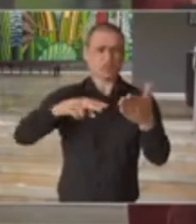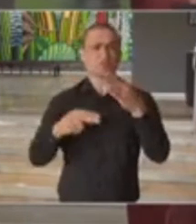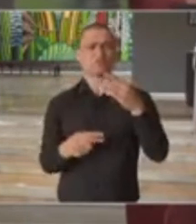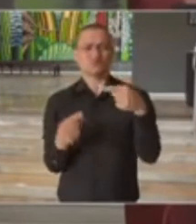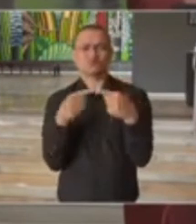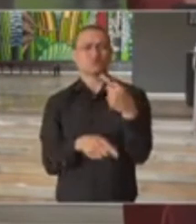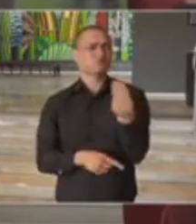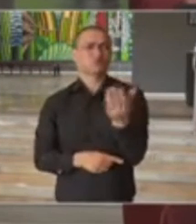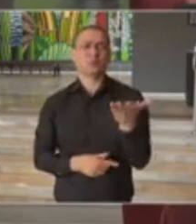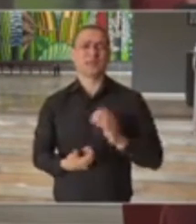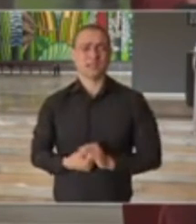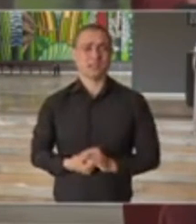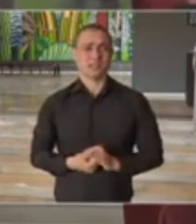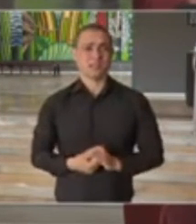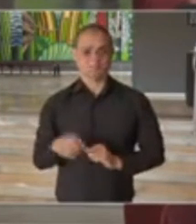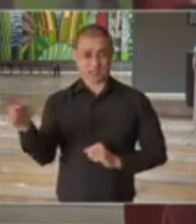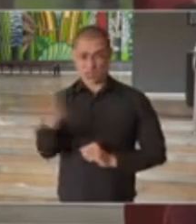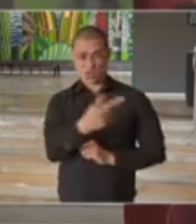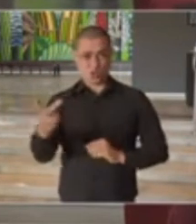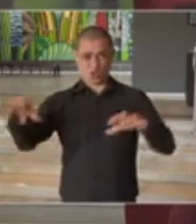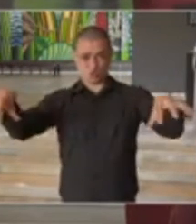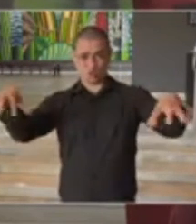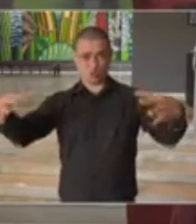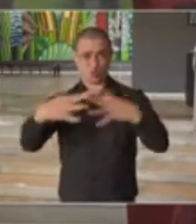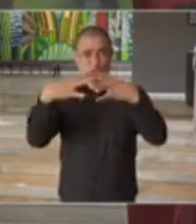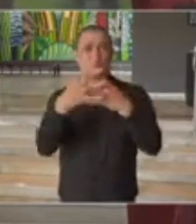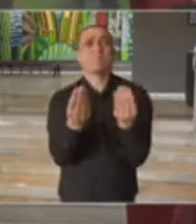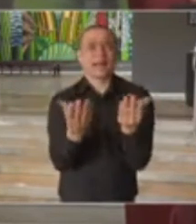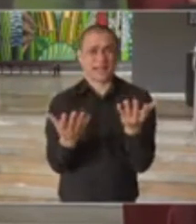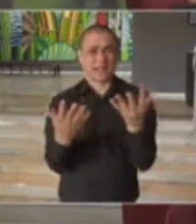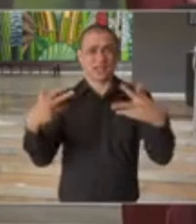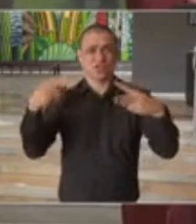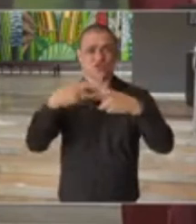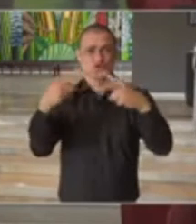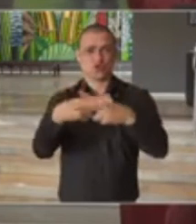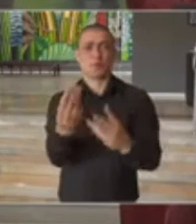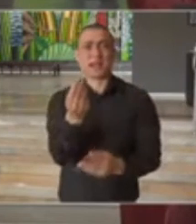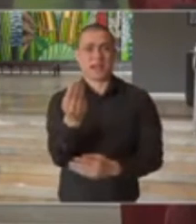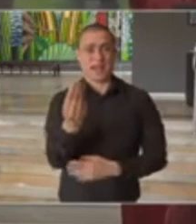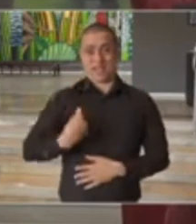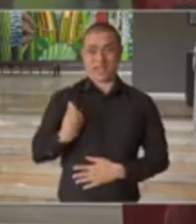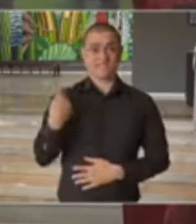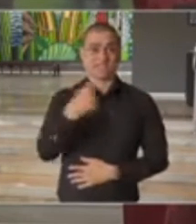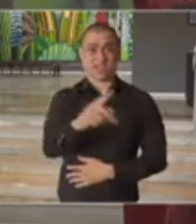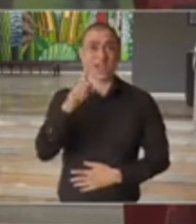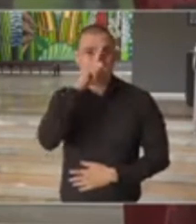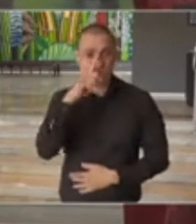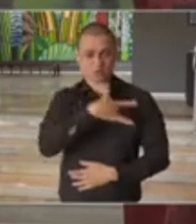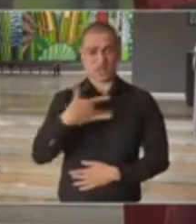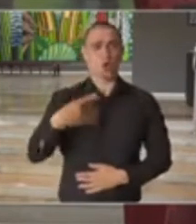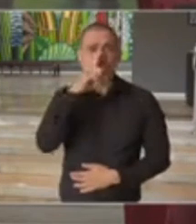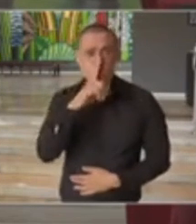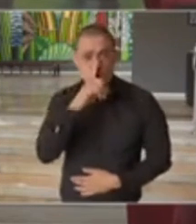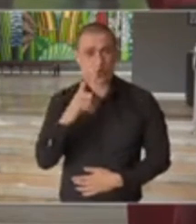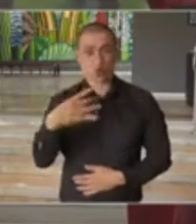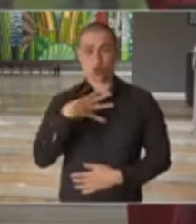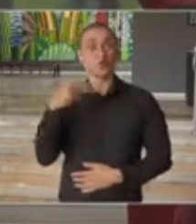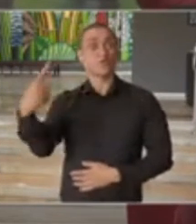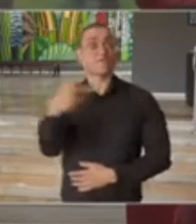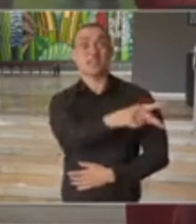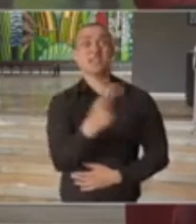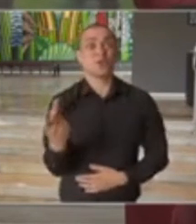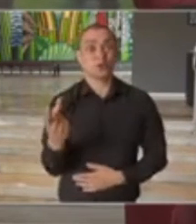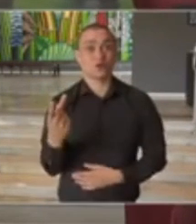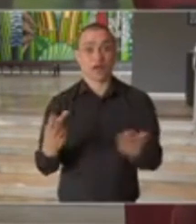faz o menor sentido a confrontação. Para quê? Para colocar em risco as suas vidas, a sua saúde, dos seus filhos,